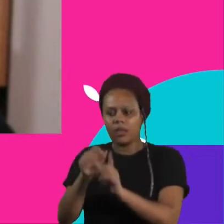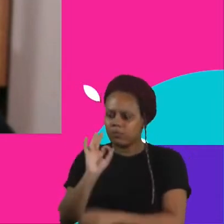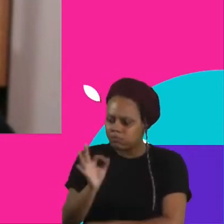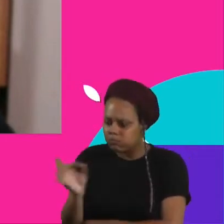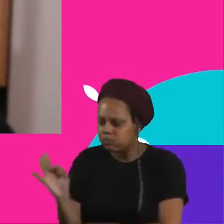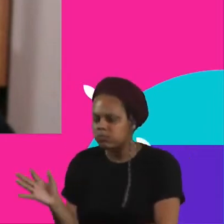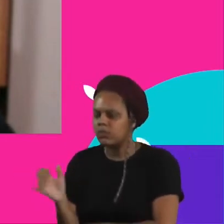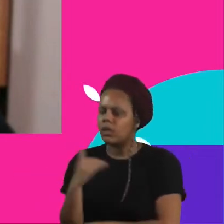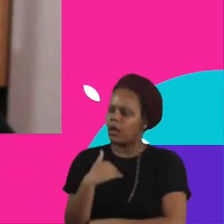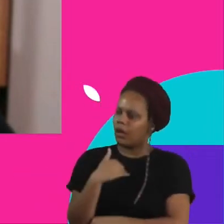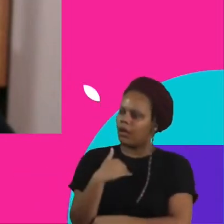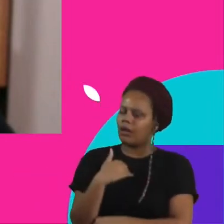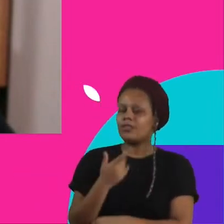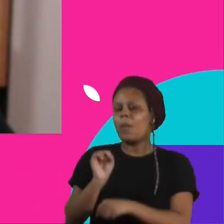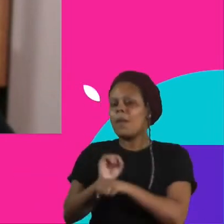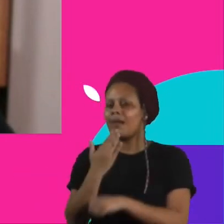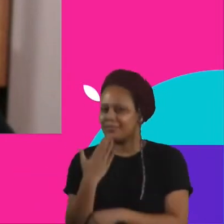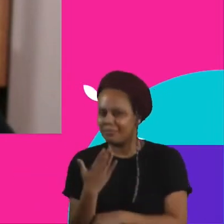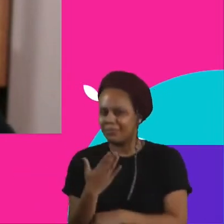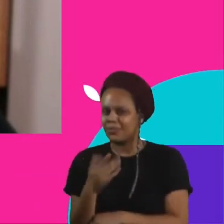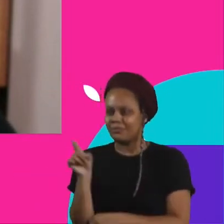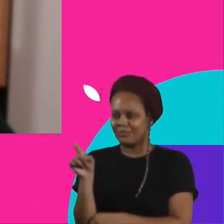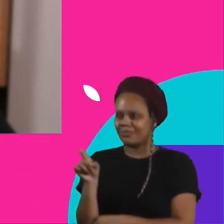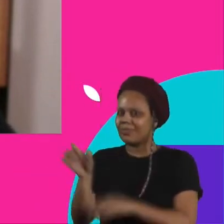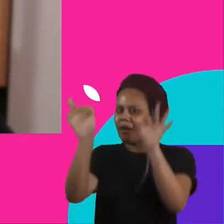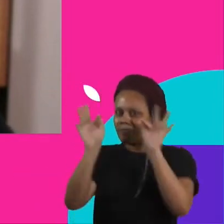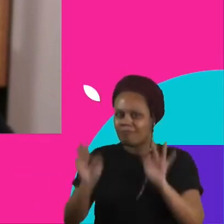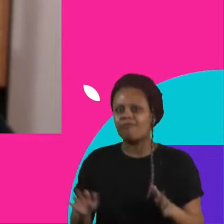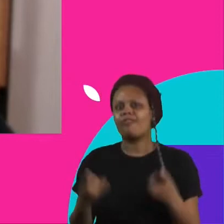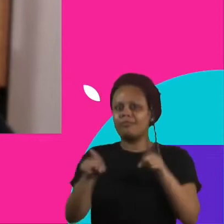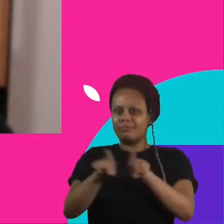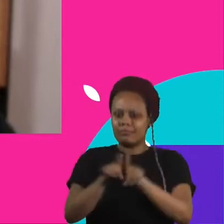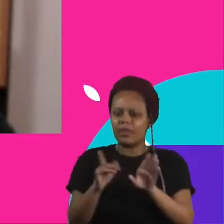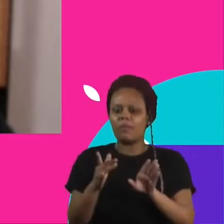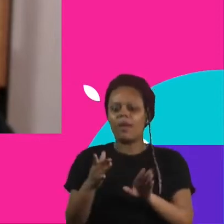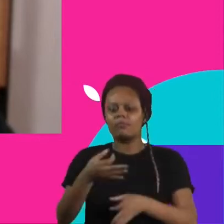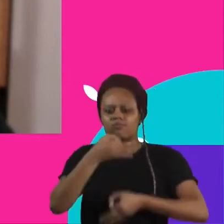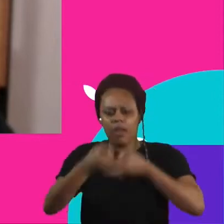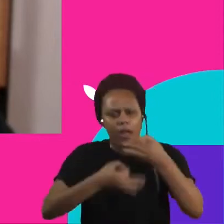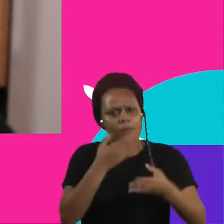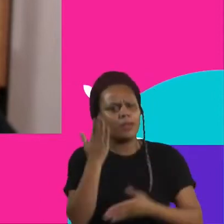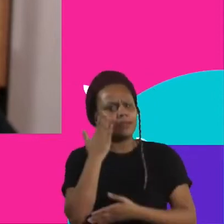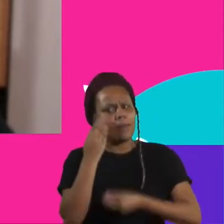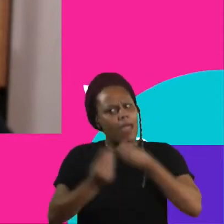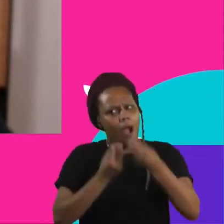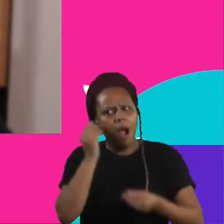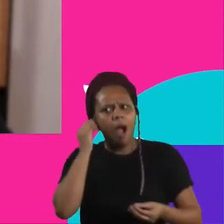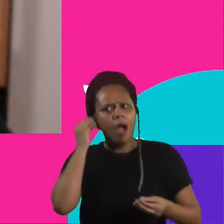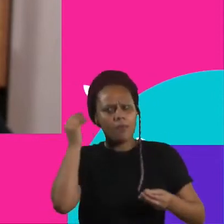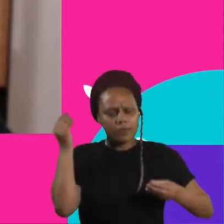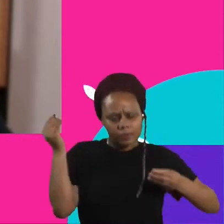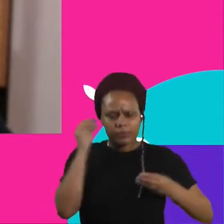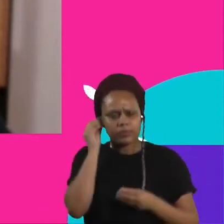E ela ficou super feliz e aí, logo depois, ela começou a trazer sugestões do que mais poderia ser aberto para facilitar